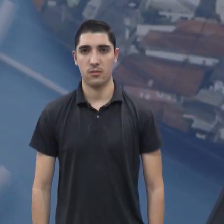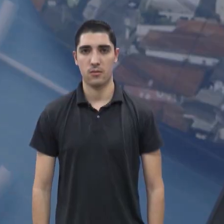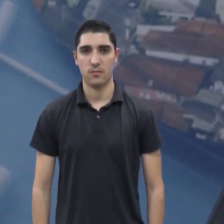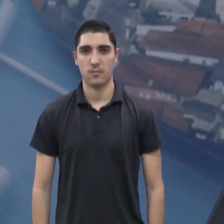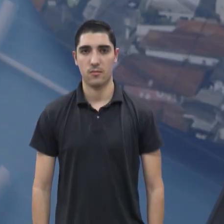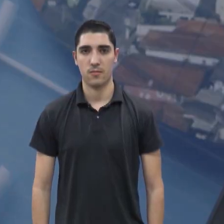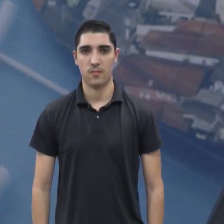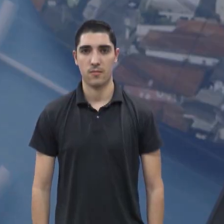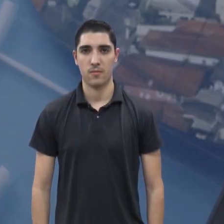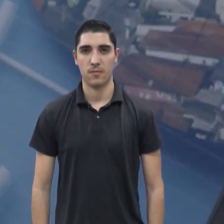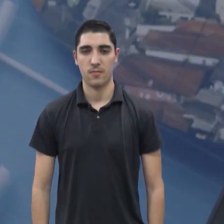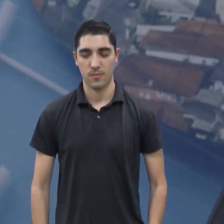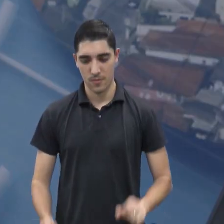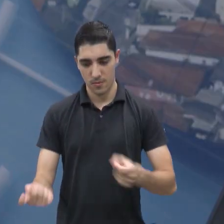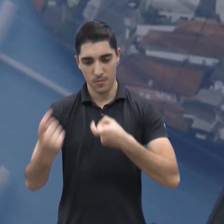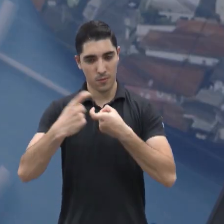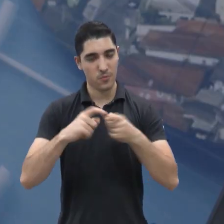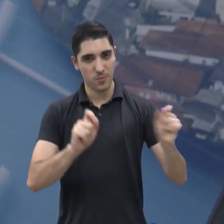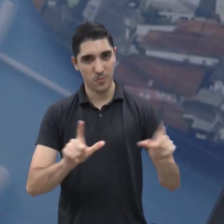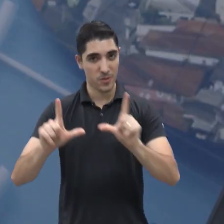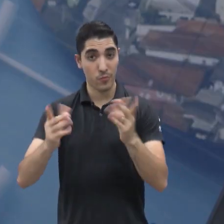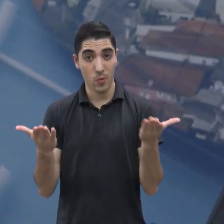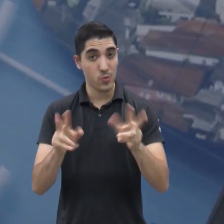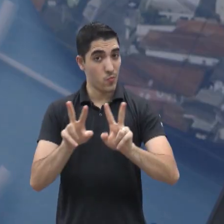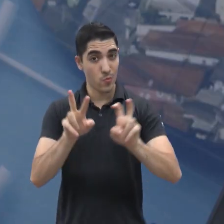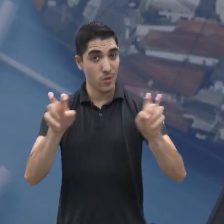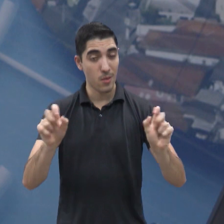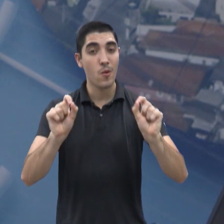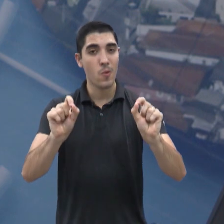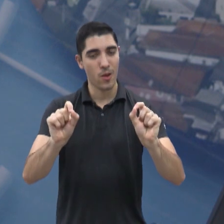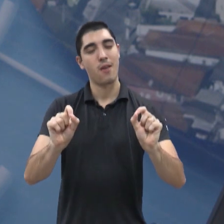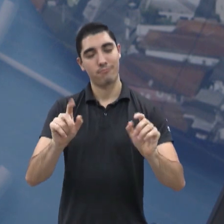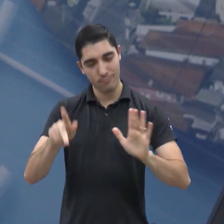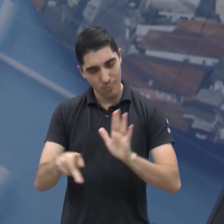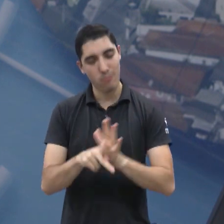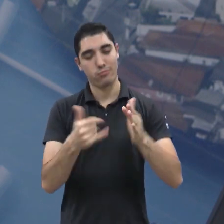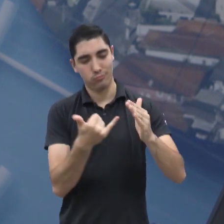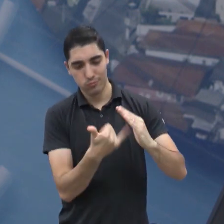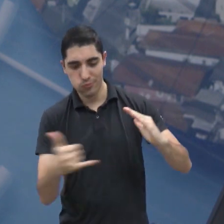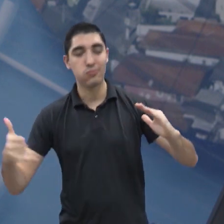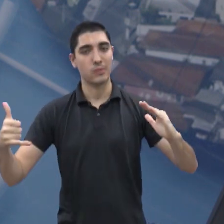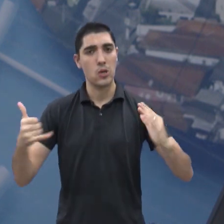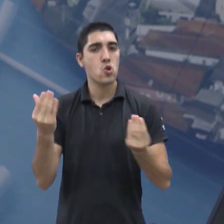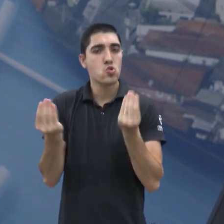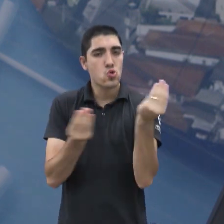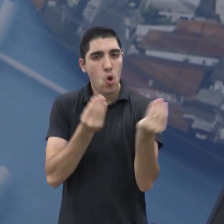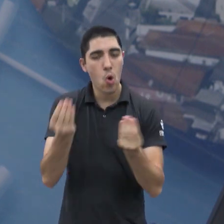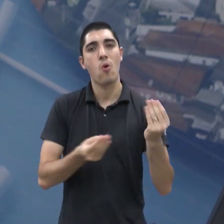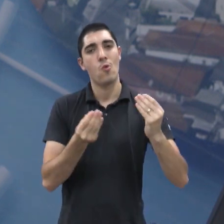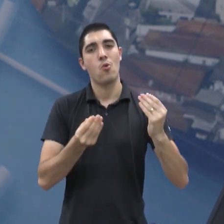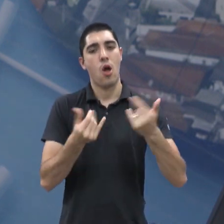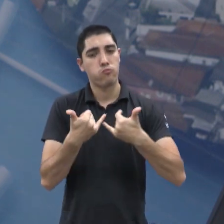Estamos de volta com o Diálogos. Hoje estamos falando sobre energia elétrica, né? Distribuição, o